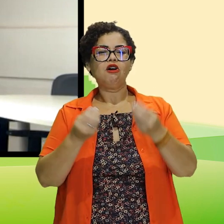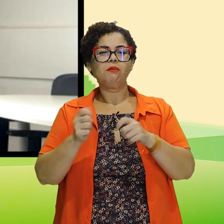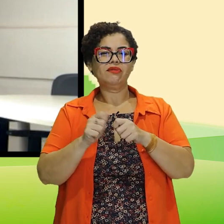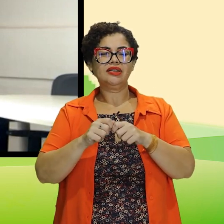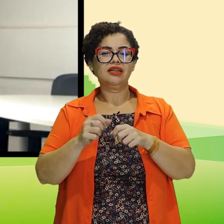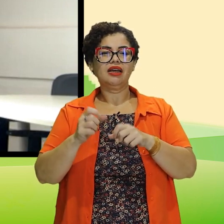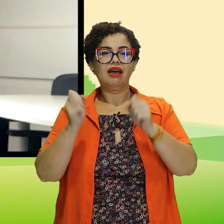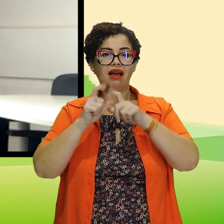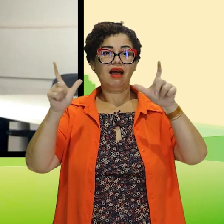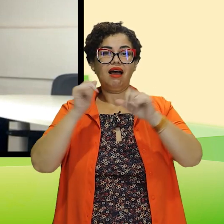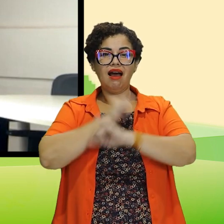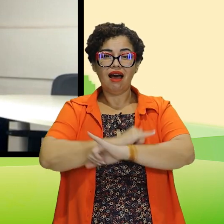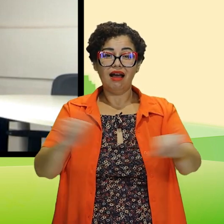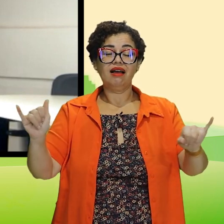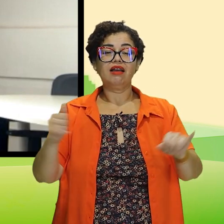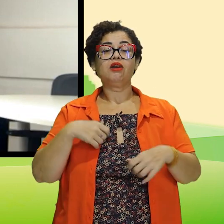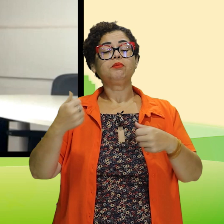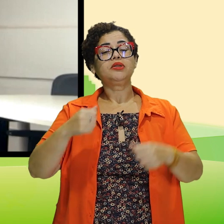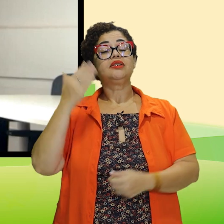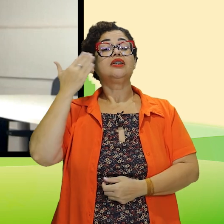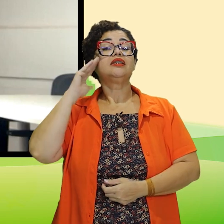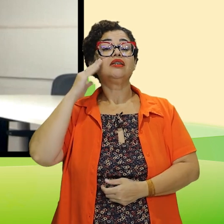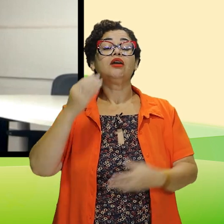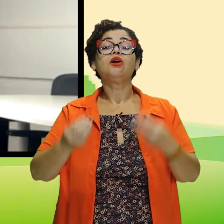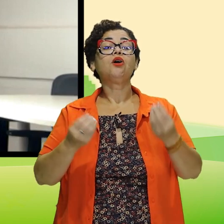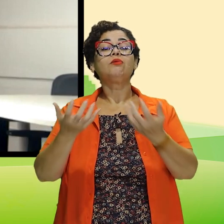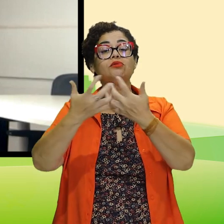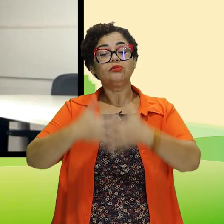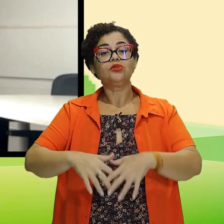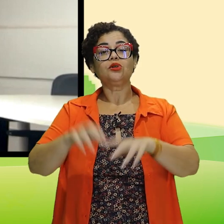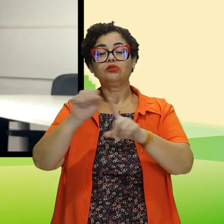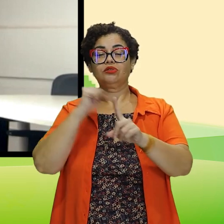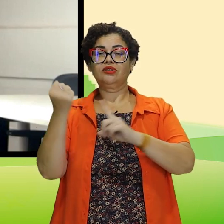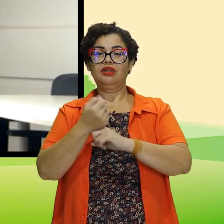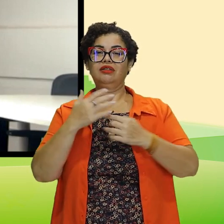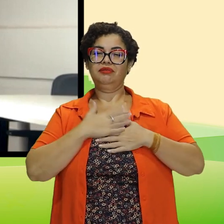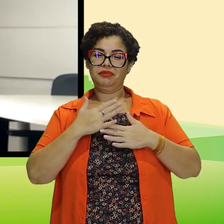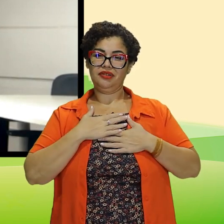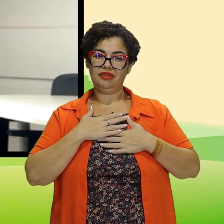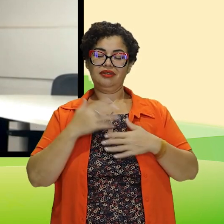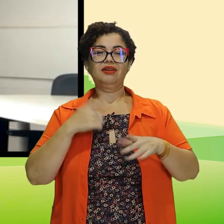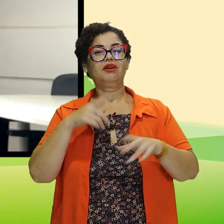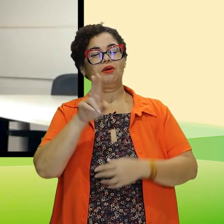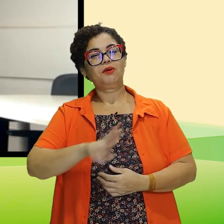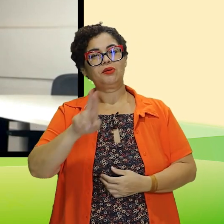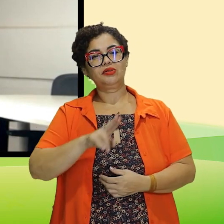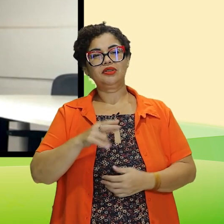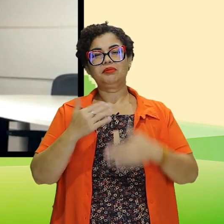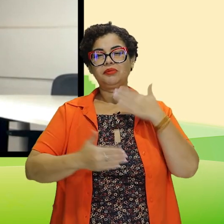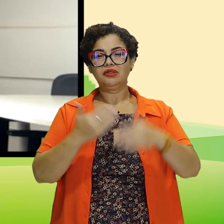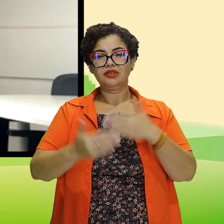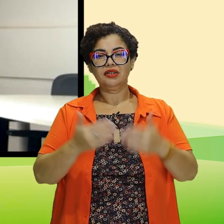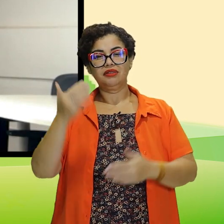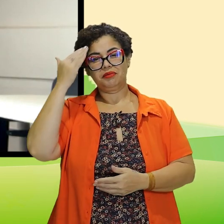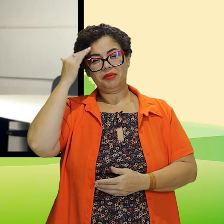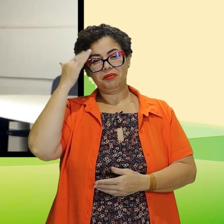sistemas de alertas, eu preciso entender como é que funciona a minha sociedade. Então, eu vou usar aqui